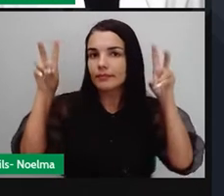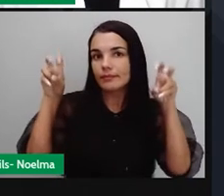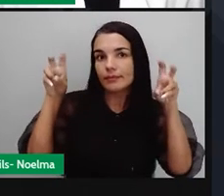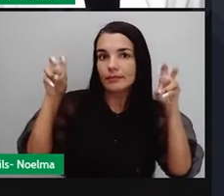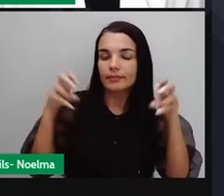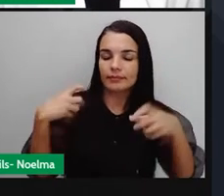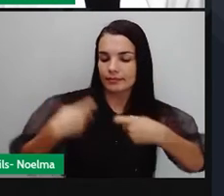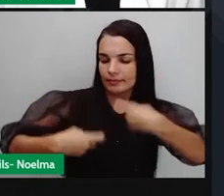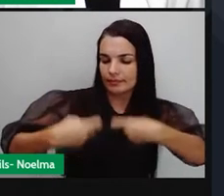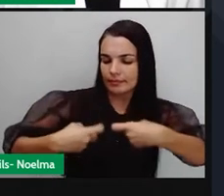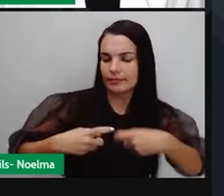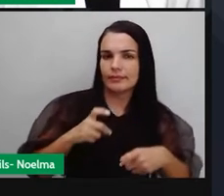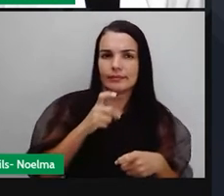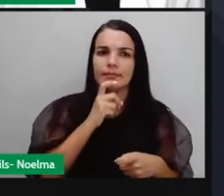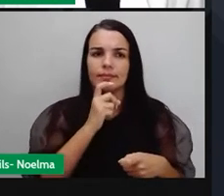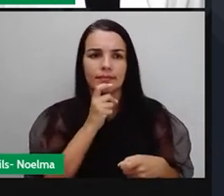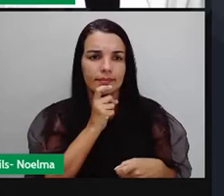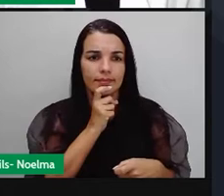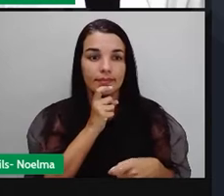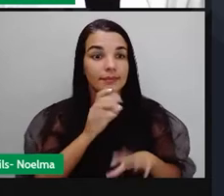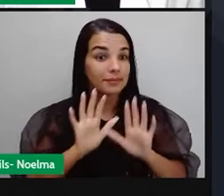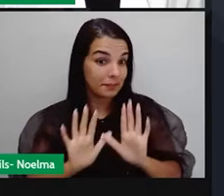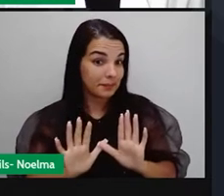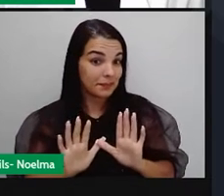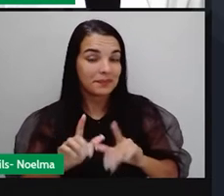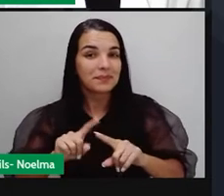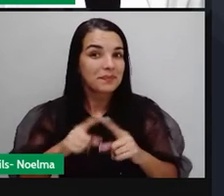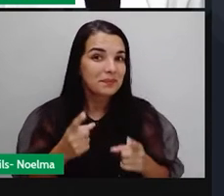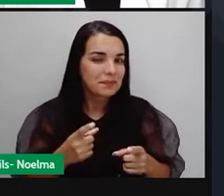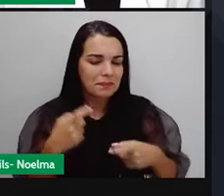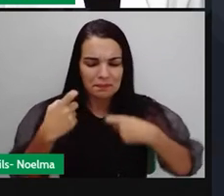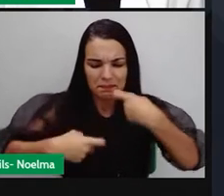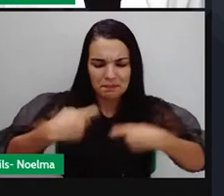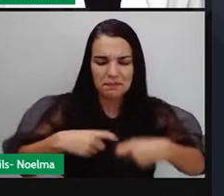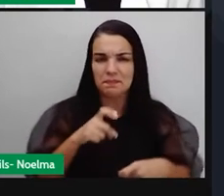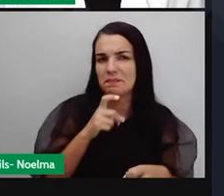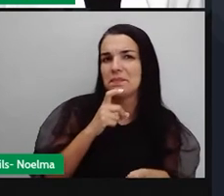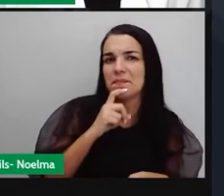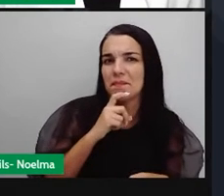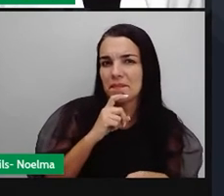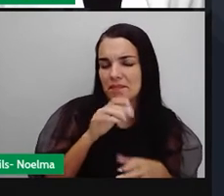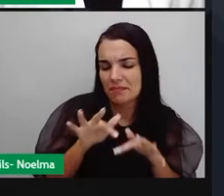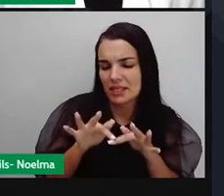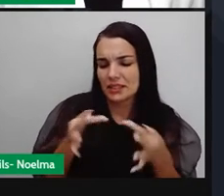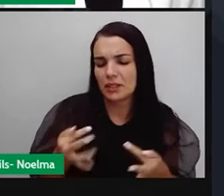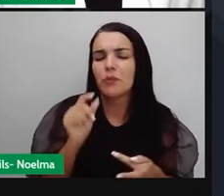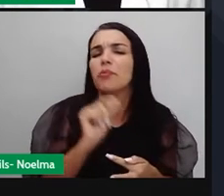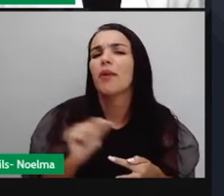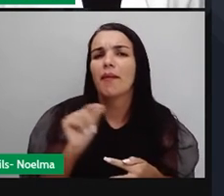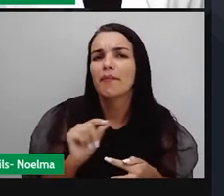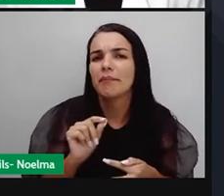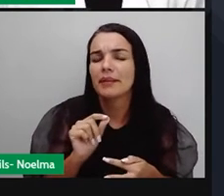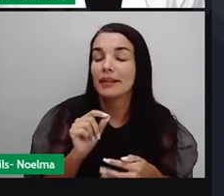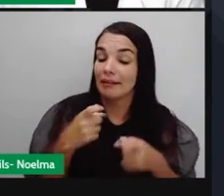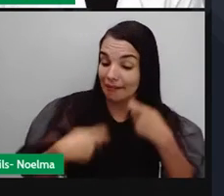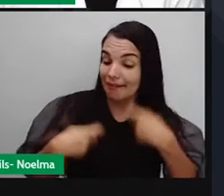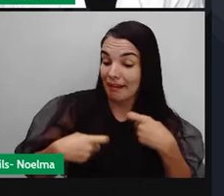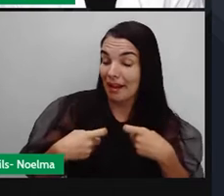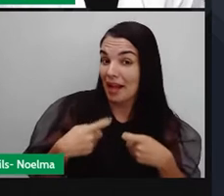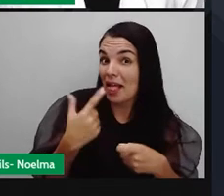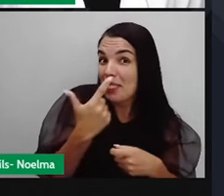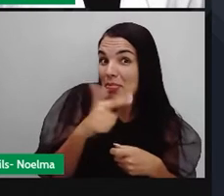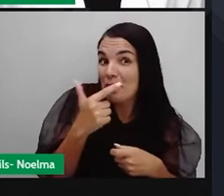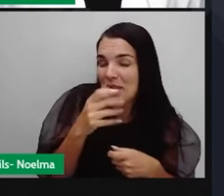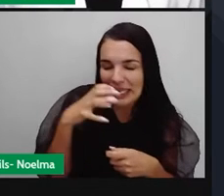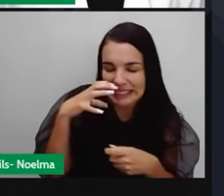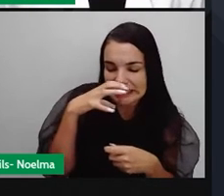é a Guerra Fria. Bem, a Guerra Fria, de um modo bem simples, é o que o nome diz, é uma guerra que não ficou quente,